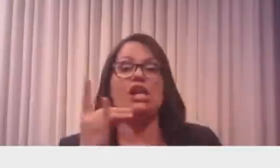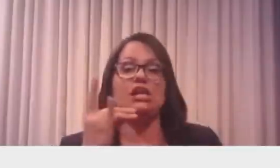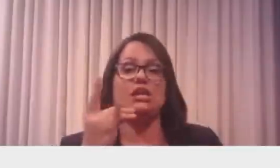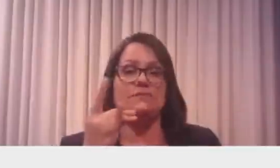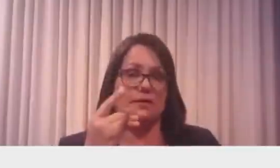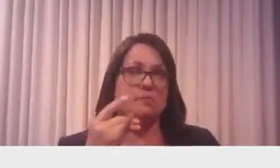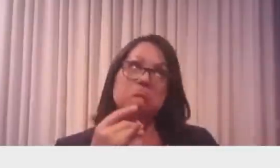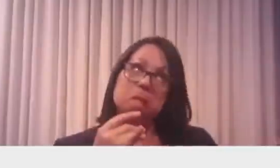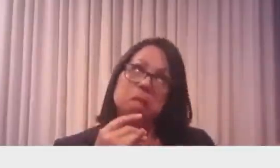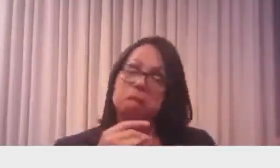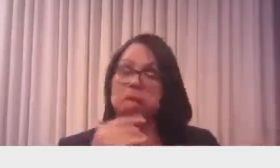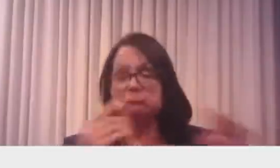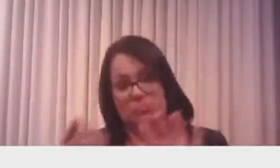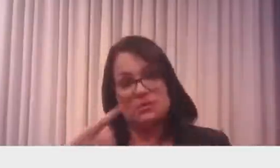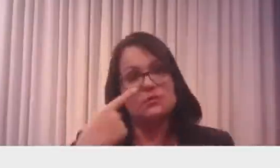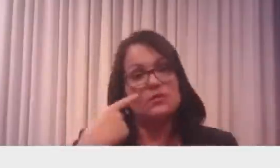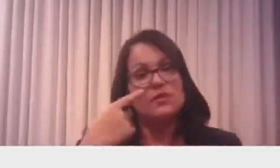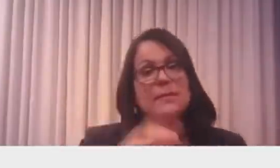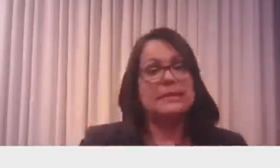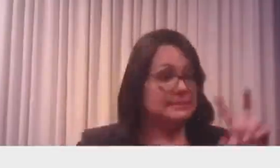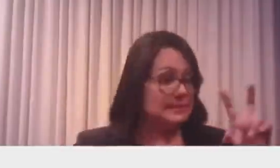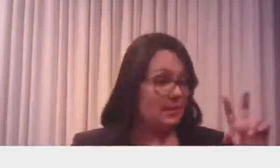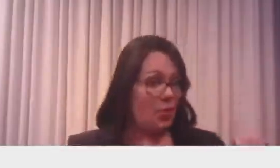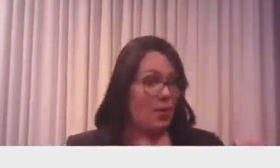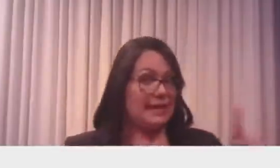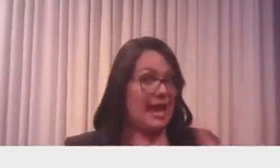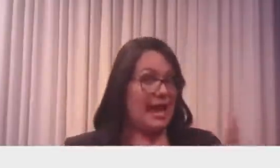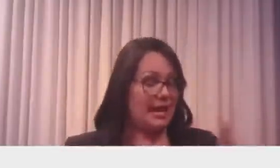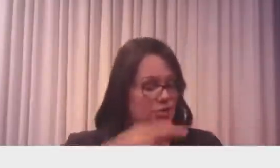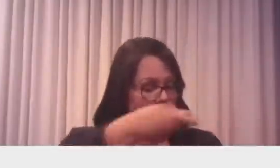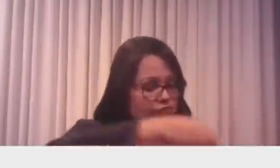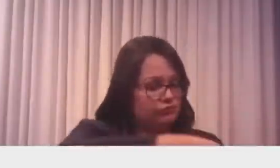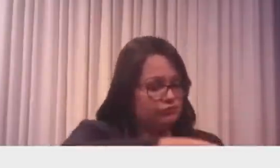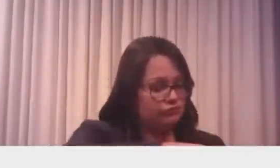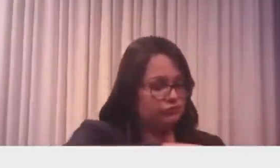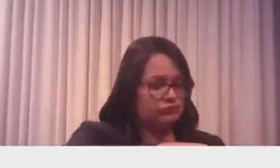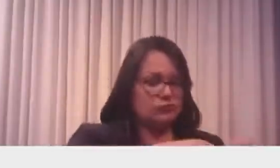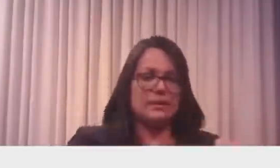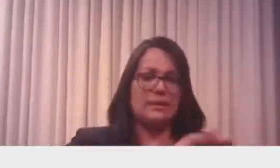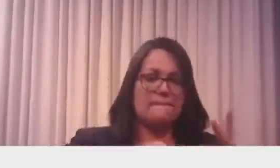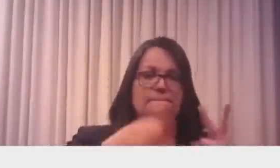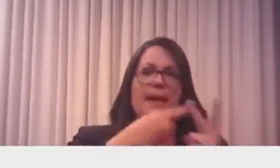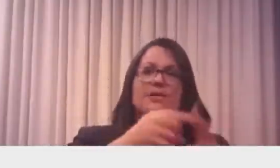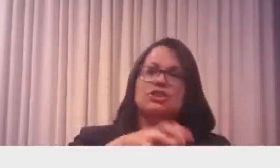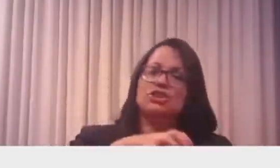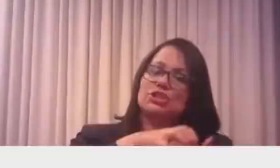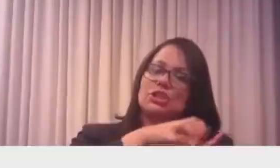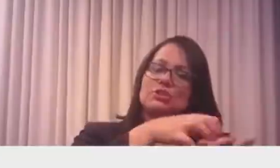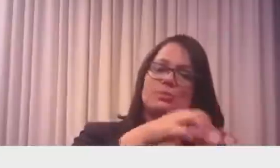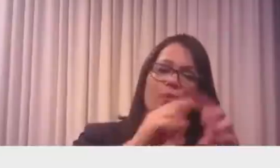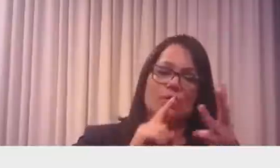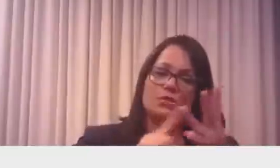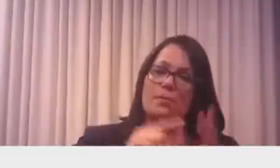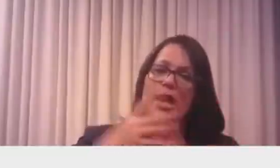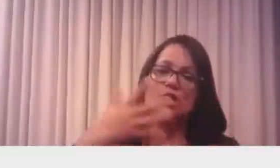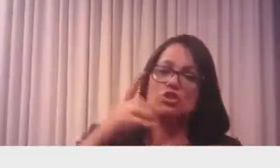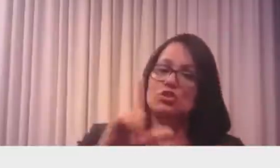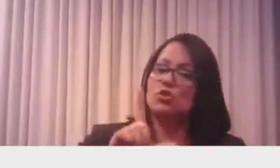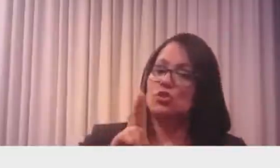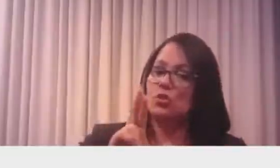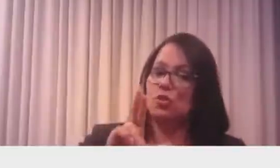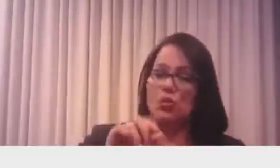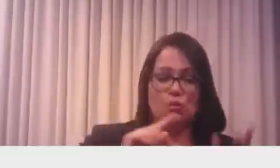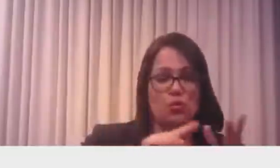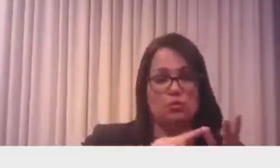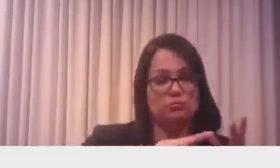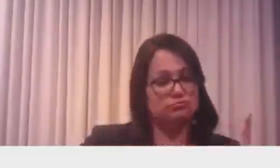O preço, no final, vai ser o R$ 50,00 mais o frete e mais a margem de lucro do cara que está lá na ponta da linha vendendo. O que